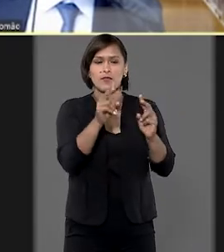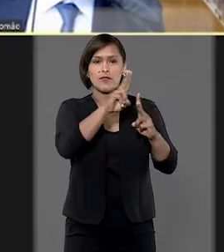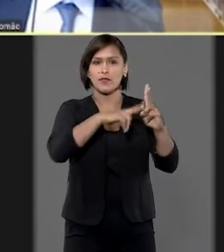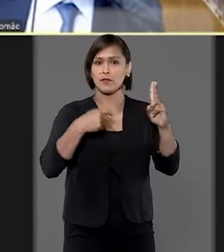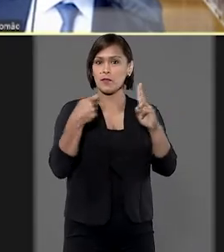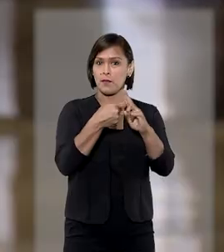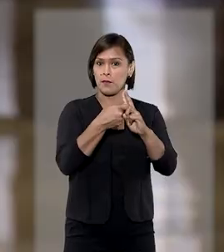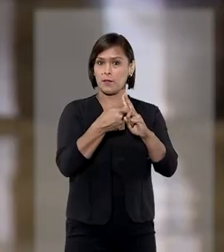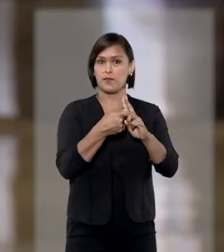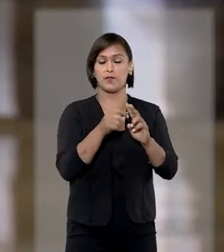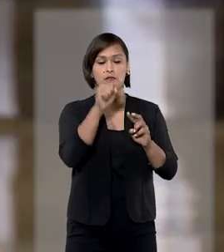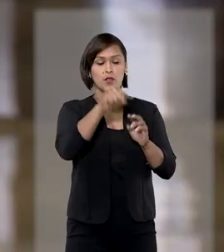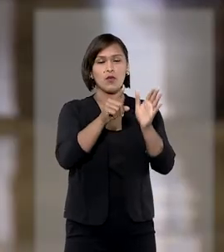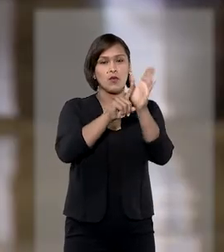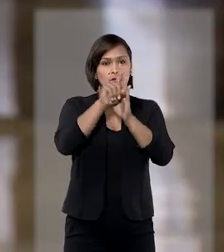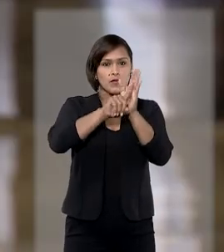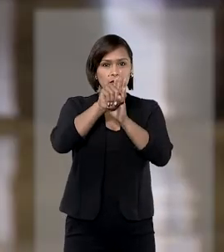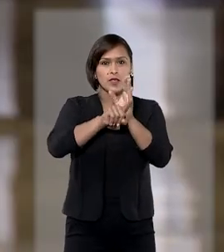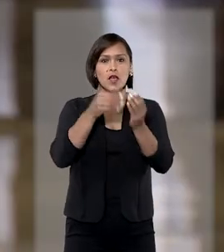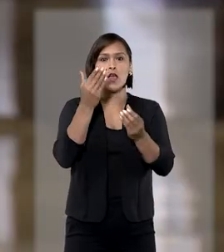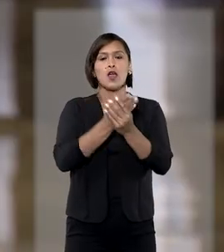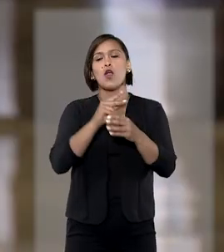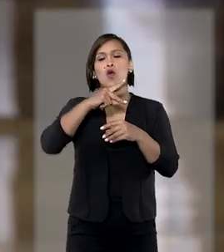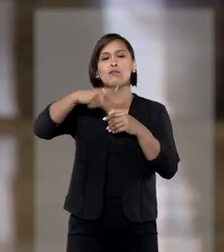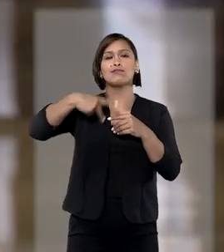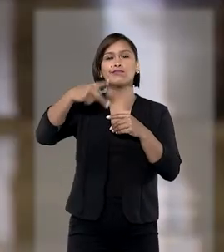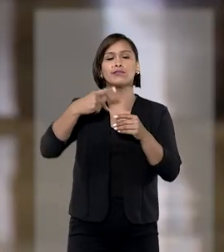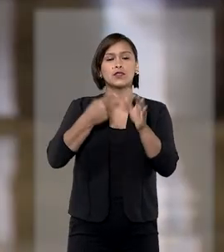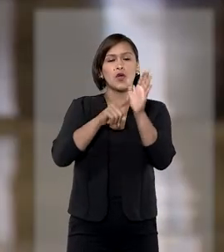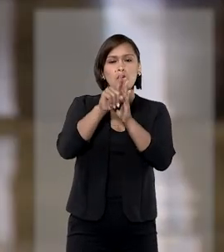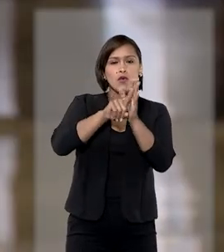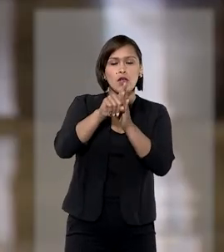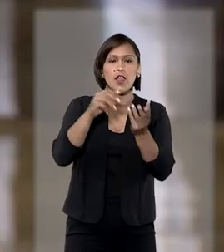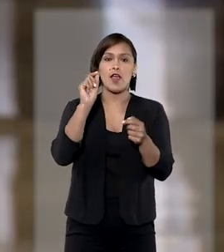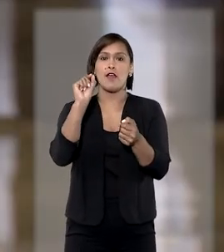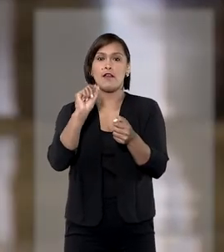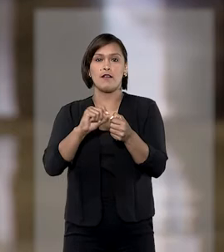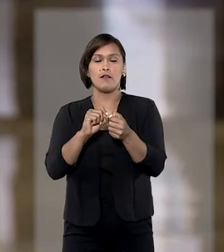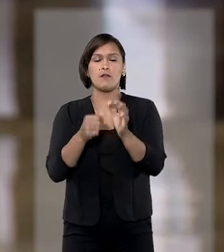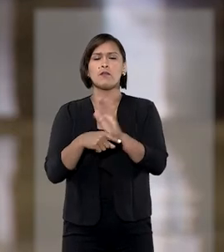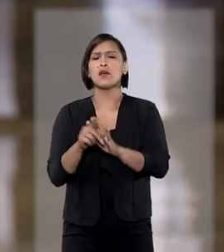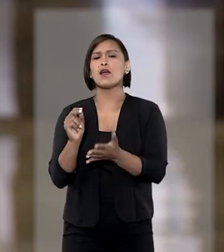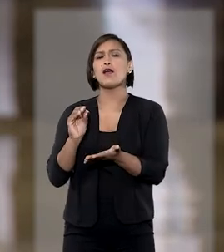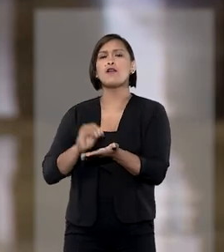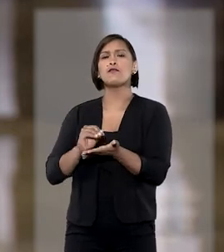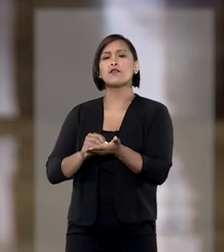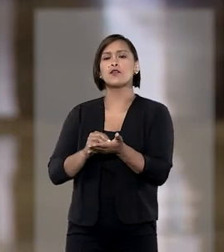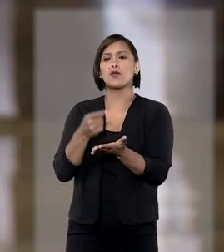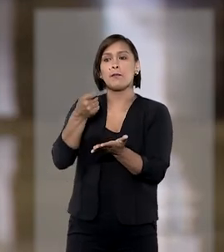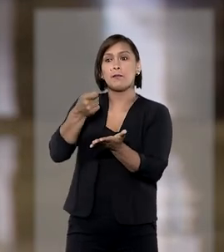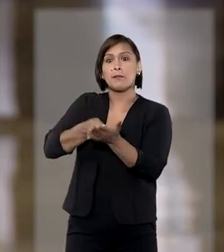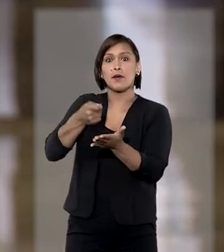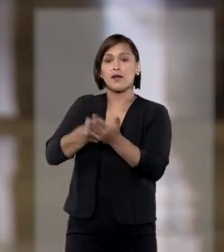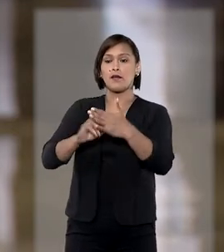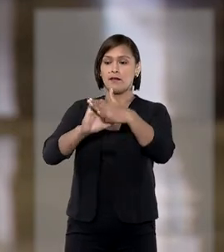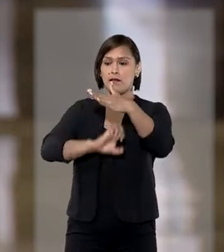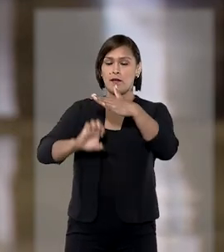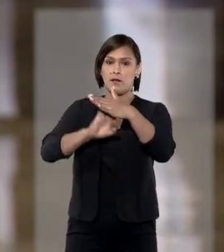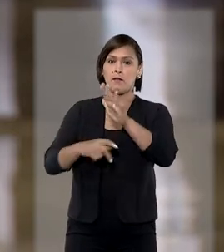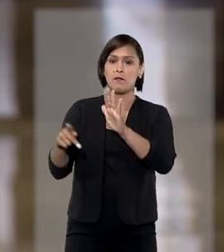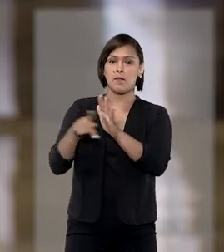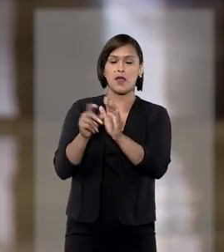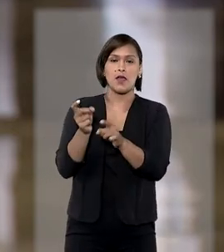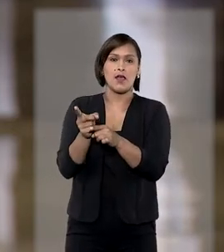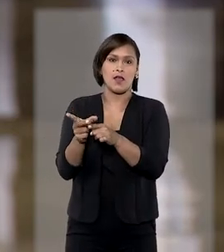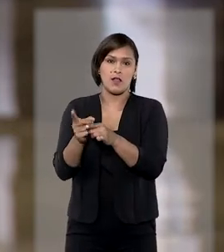entre as partes. No caso analisado, um shopping ajuizou uma ação de despejo por falta de pagamento contra uma empresa locatária. Além de parar